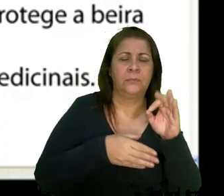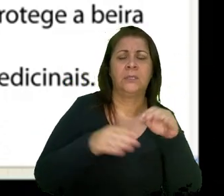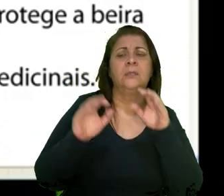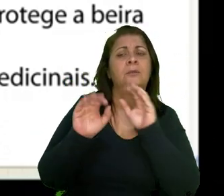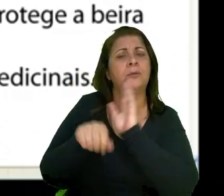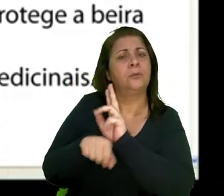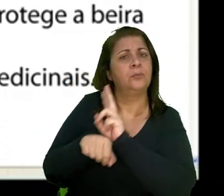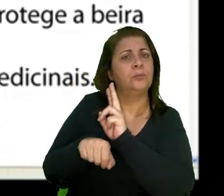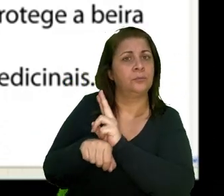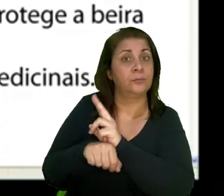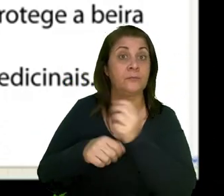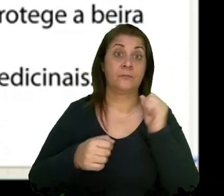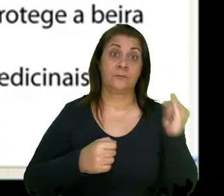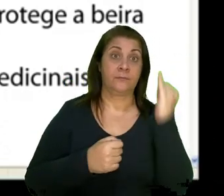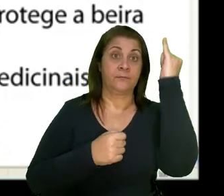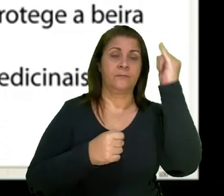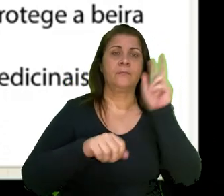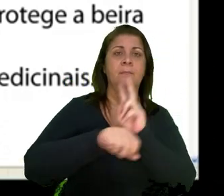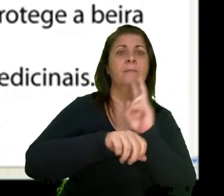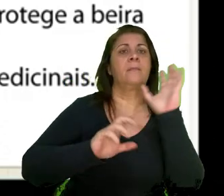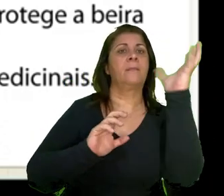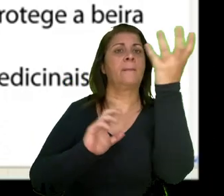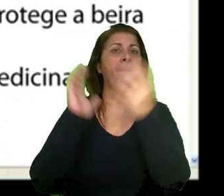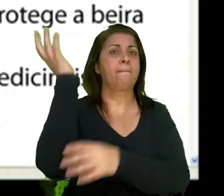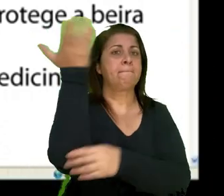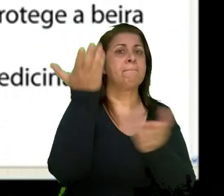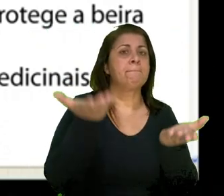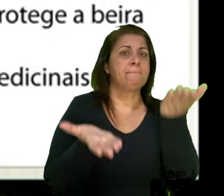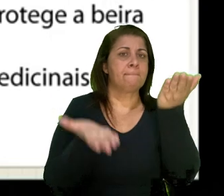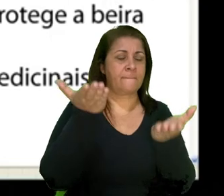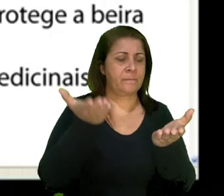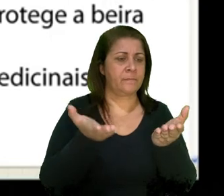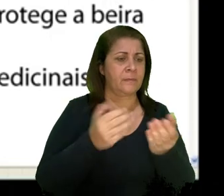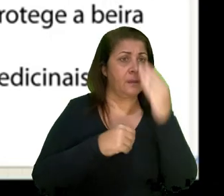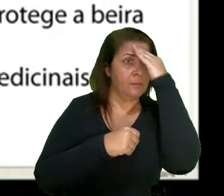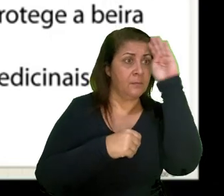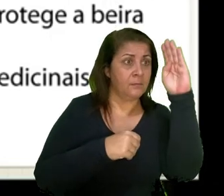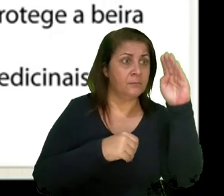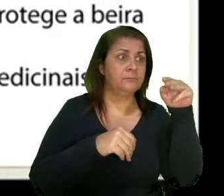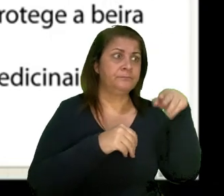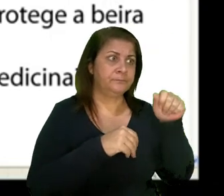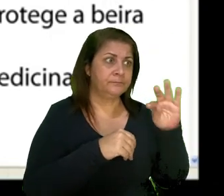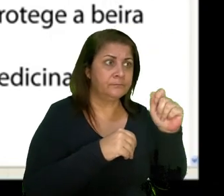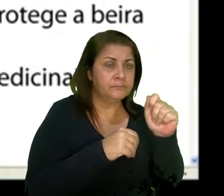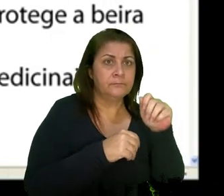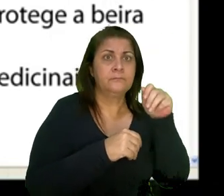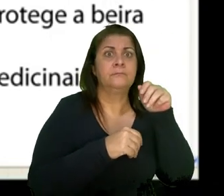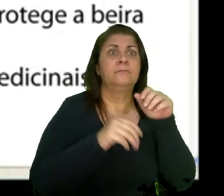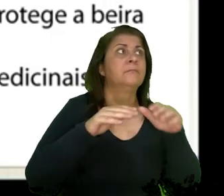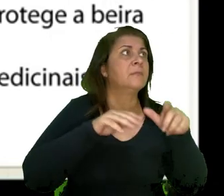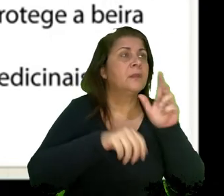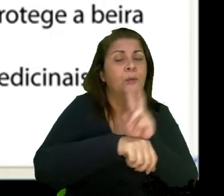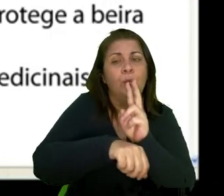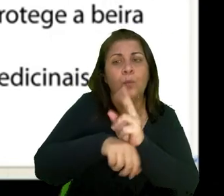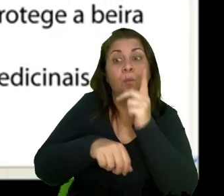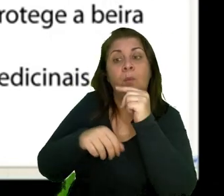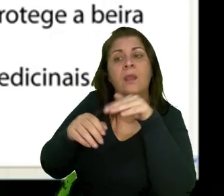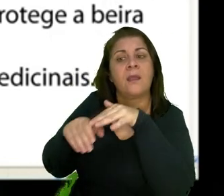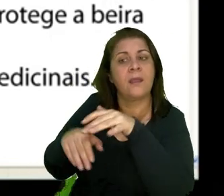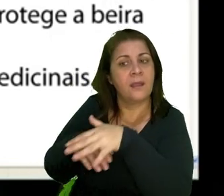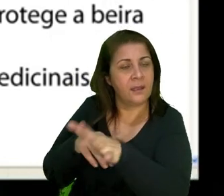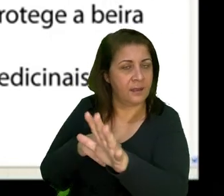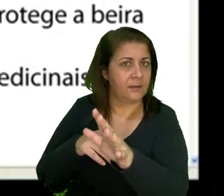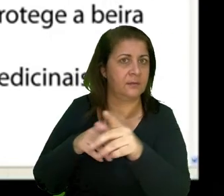nacionais. É importante para o equilíbrio do meio ambiente, principalmente a mata ciliar, que protege a beira dos rios e as nascentes.